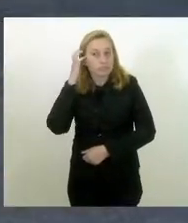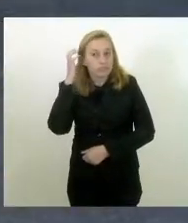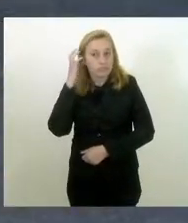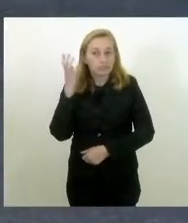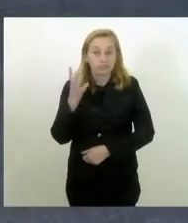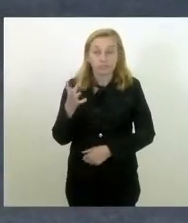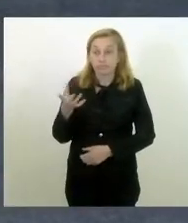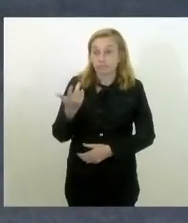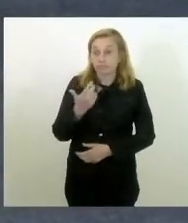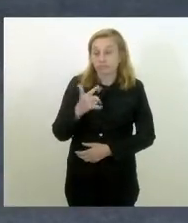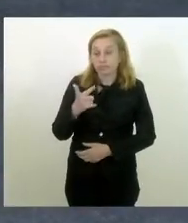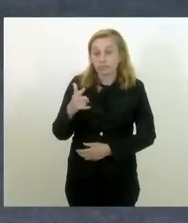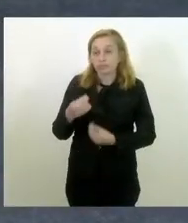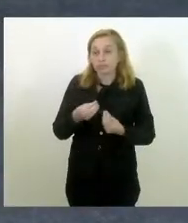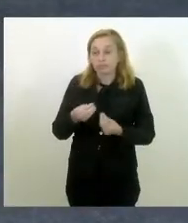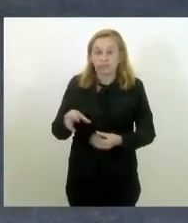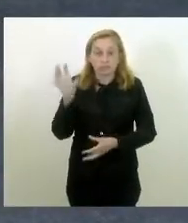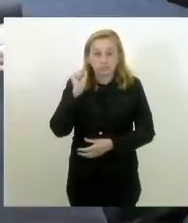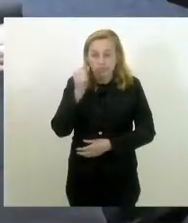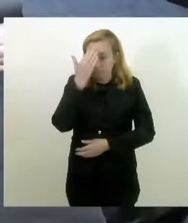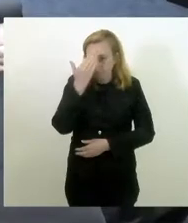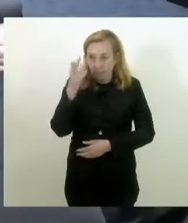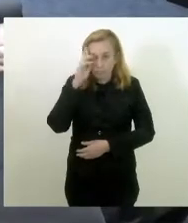tem como ver. Obrigada, presidente.